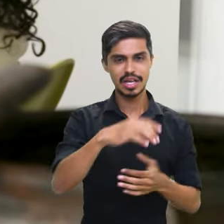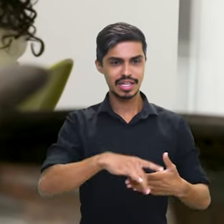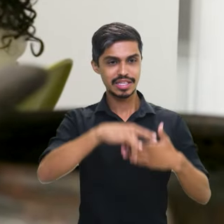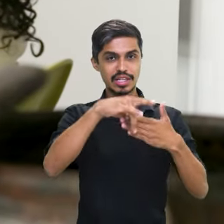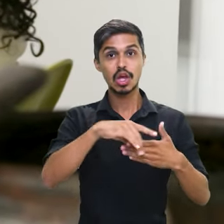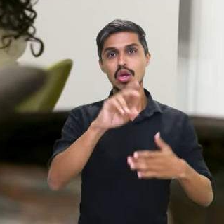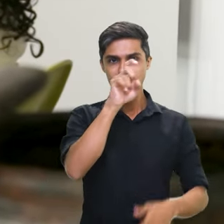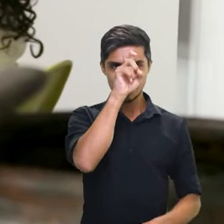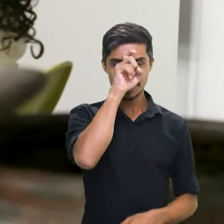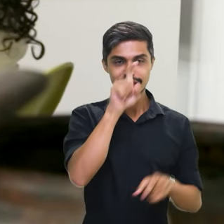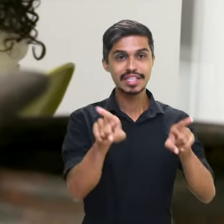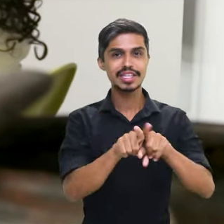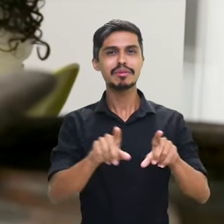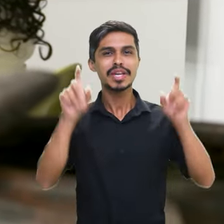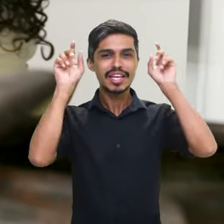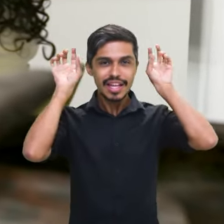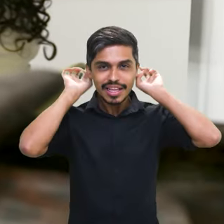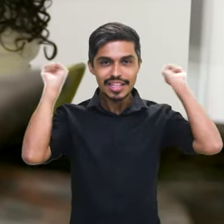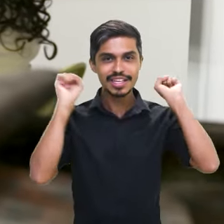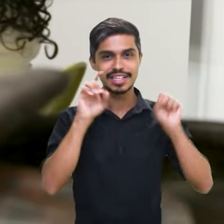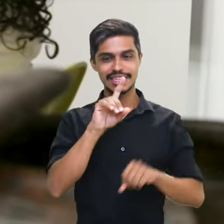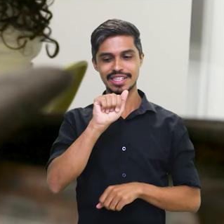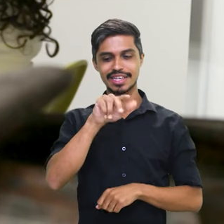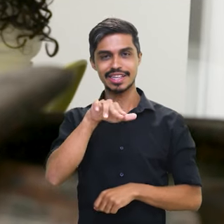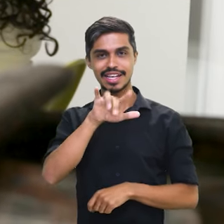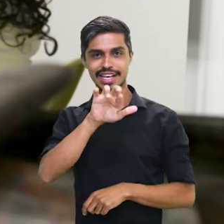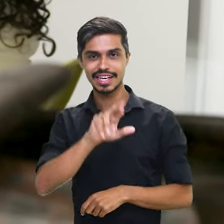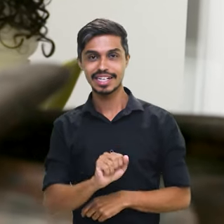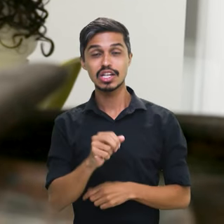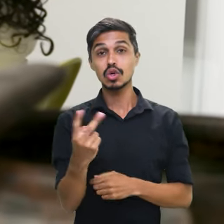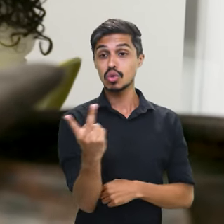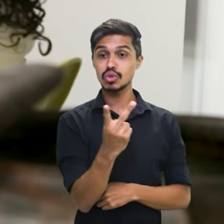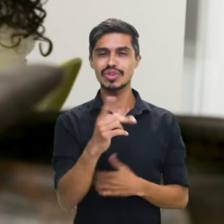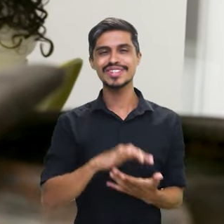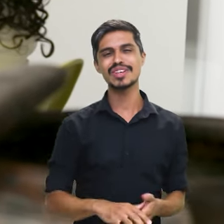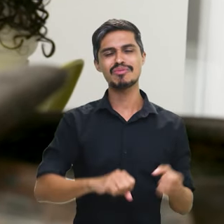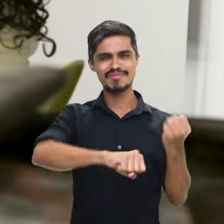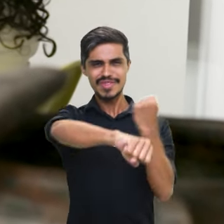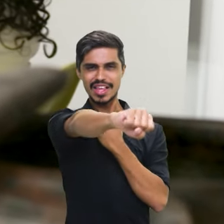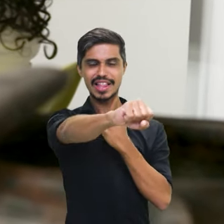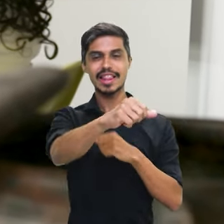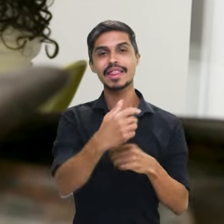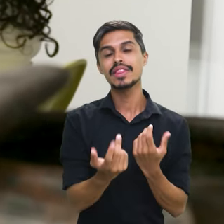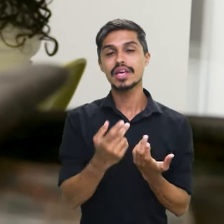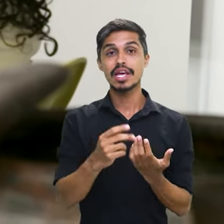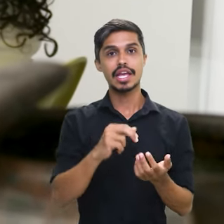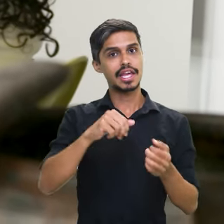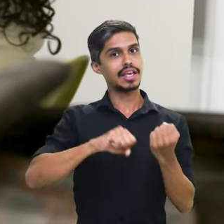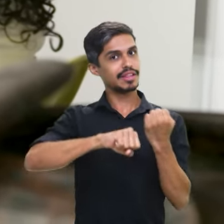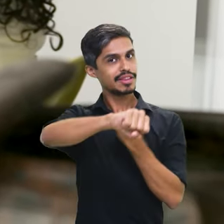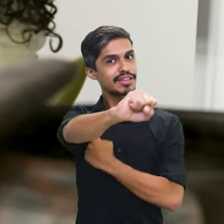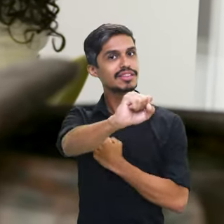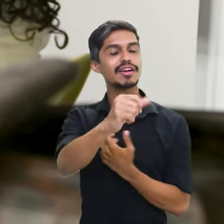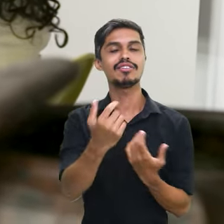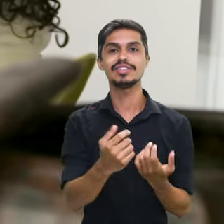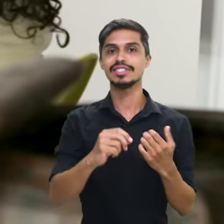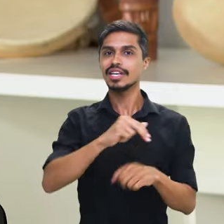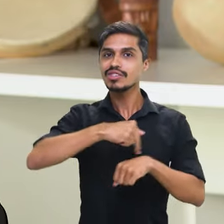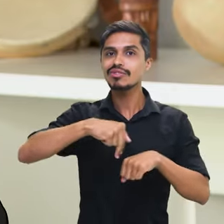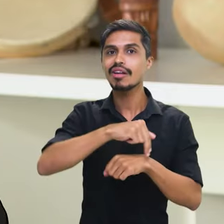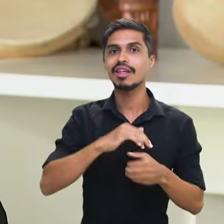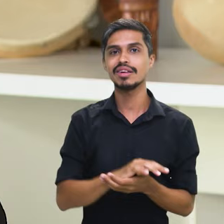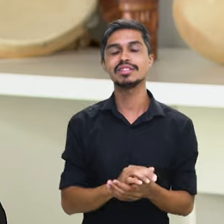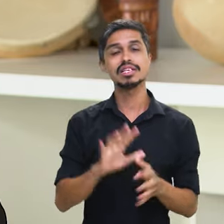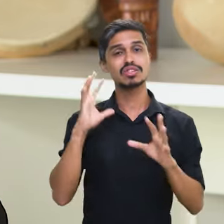zumbi dos Palmares e dandara dos Palmares, são hoje heróis nacionais, são os poucos heróis nacionais. São seis